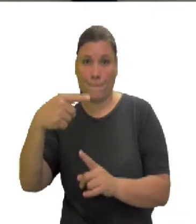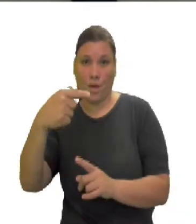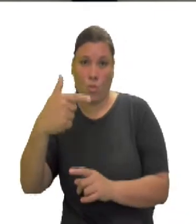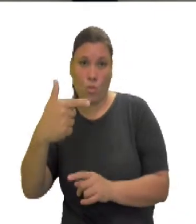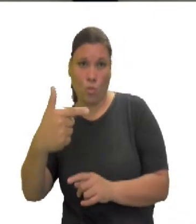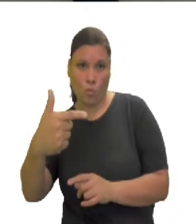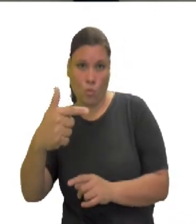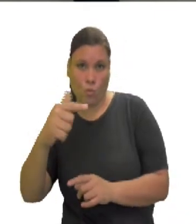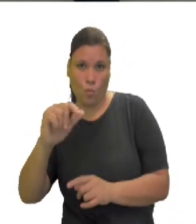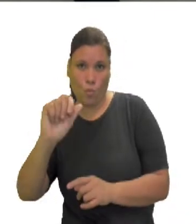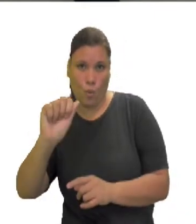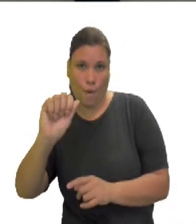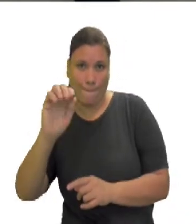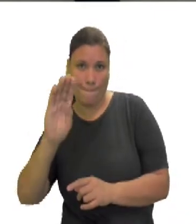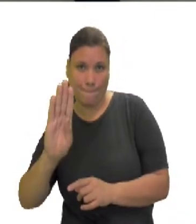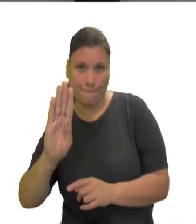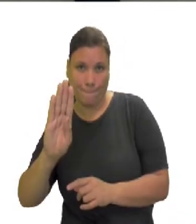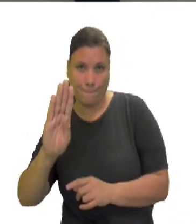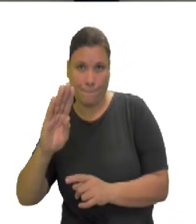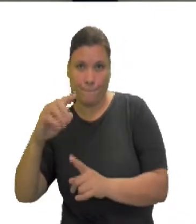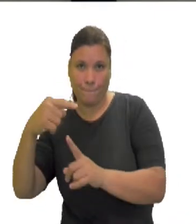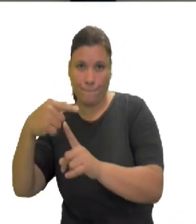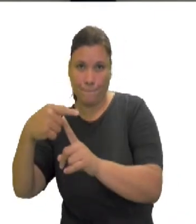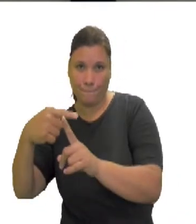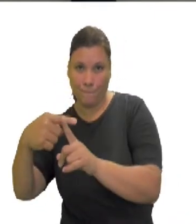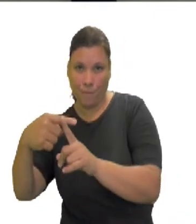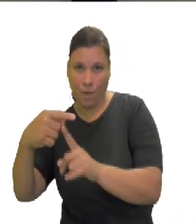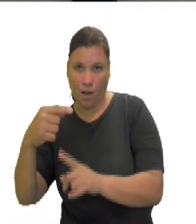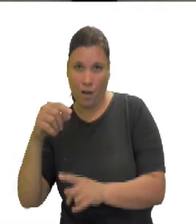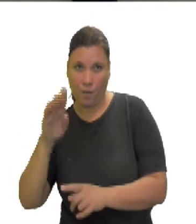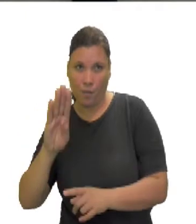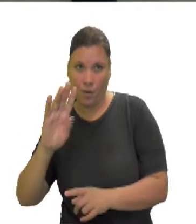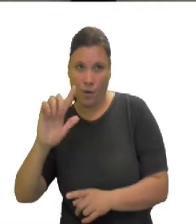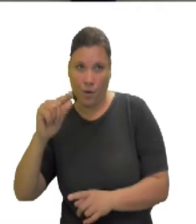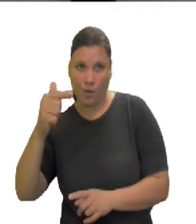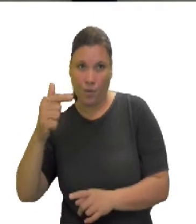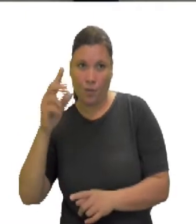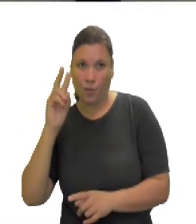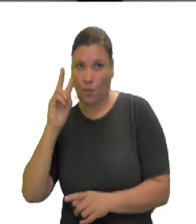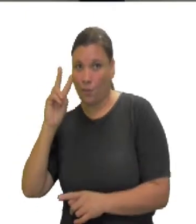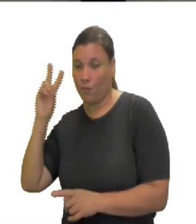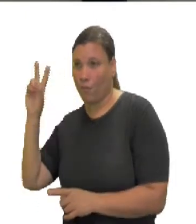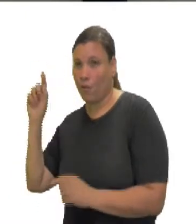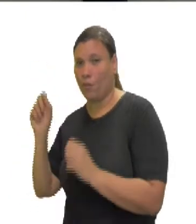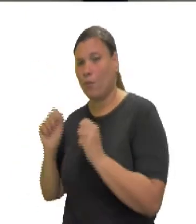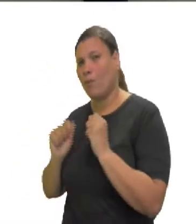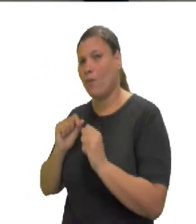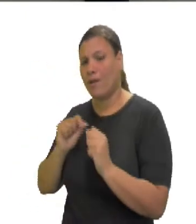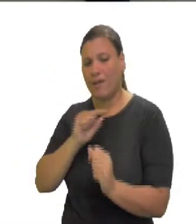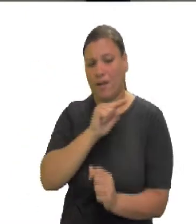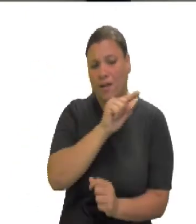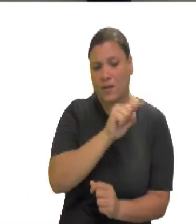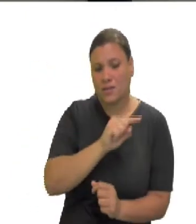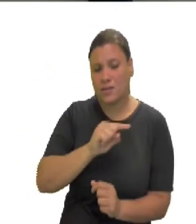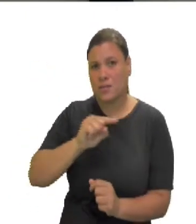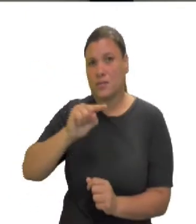aqui, ó, menos AB menos BA. Tá trocada a ordem aqui, mas eu vou ter o quê? Menos 2AB